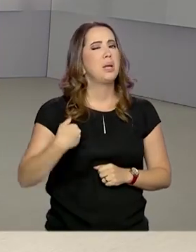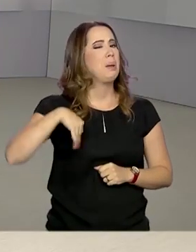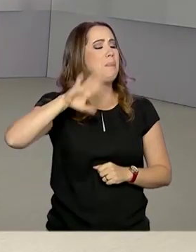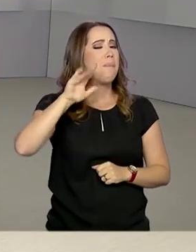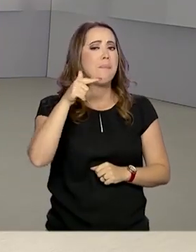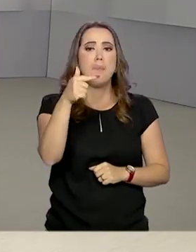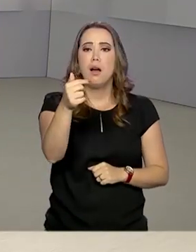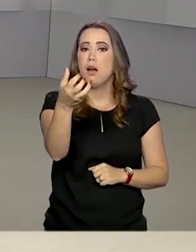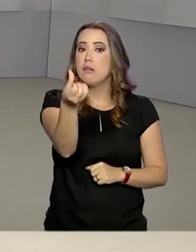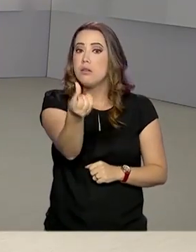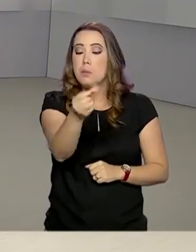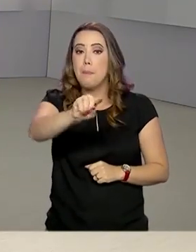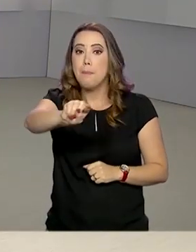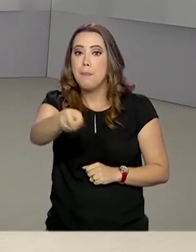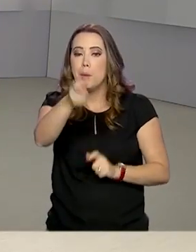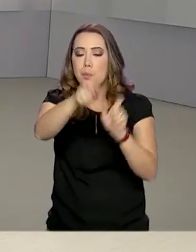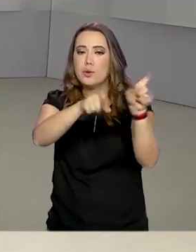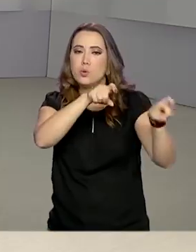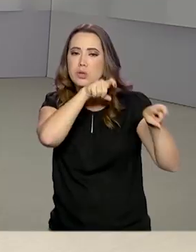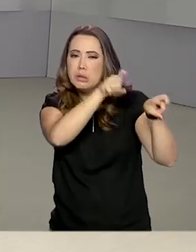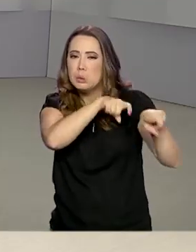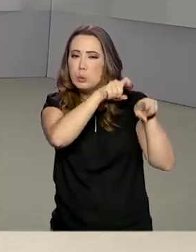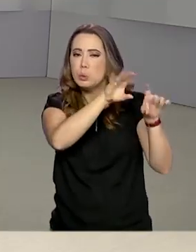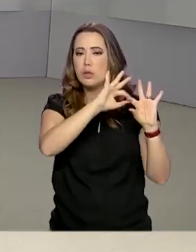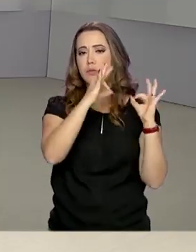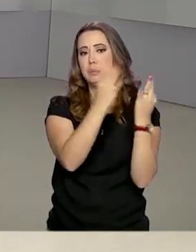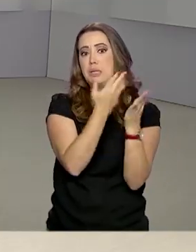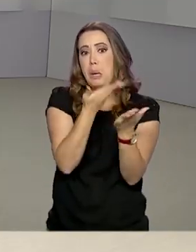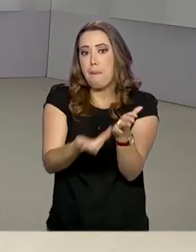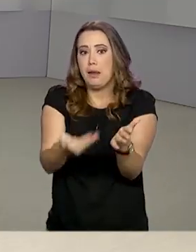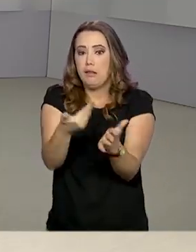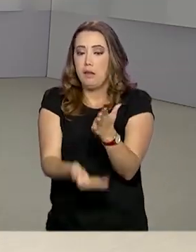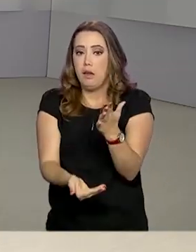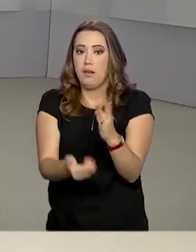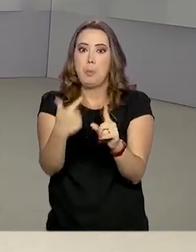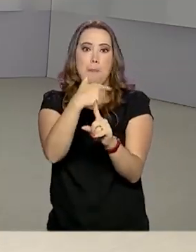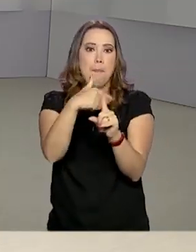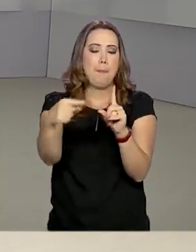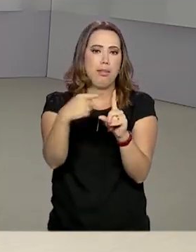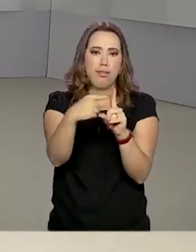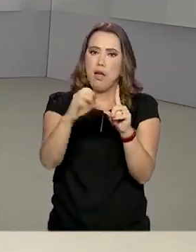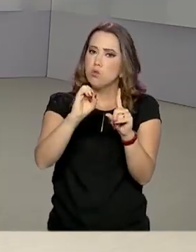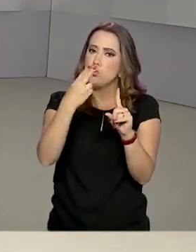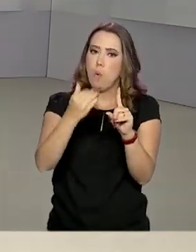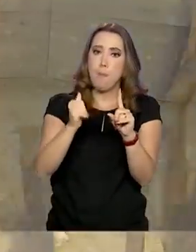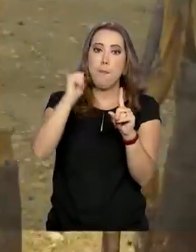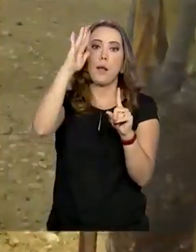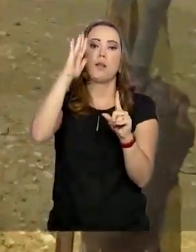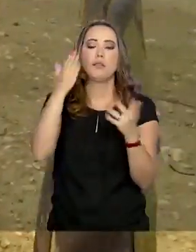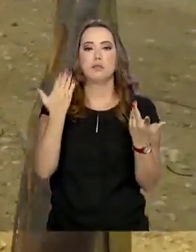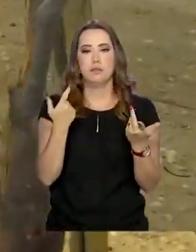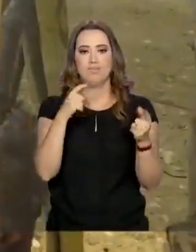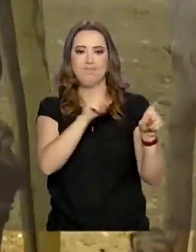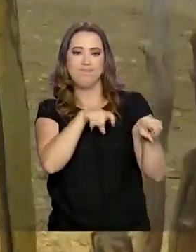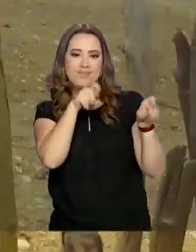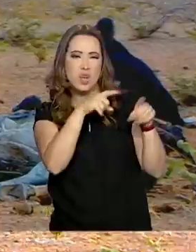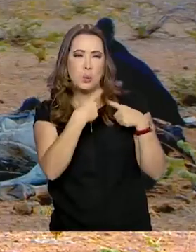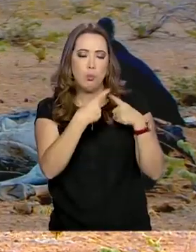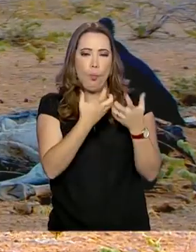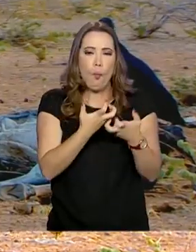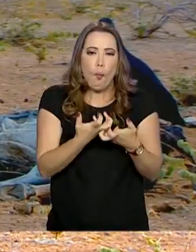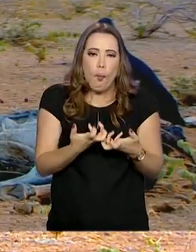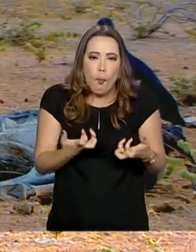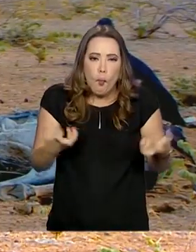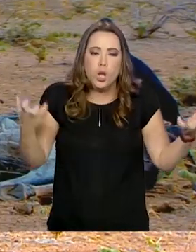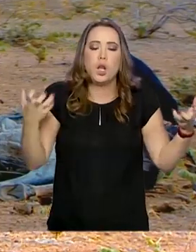de 76 mil agricultores familiares que tiveram perda igual ou superior à metade da produção por causa da seca em